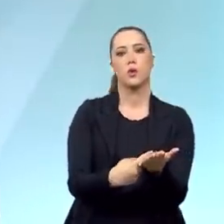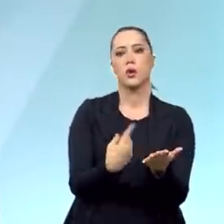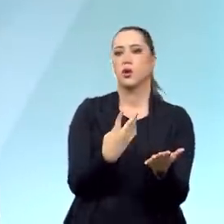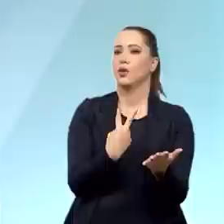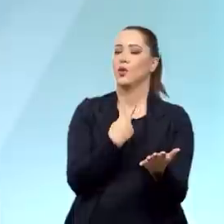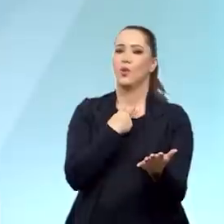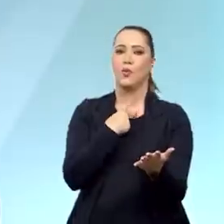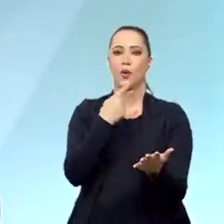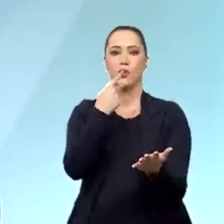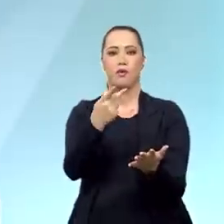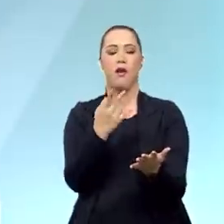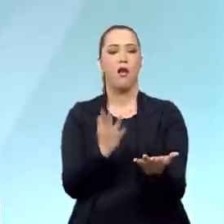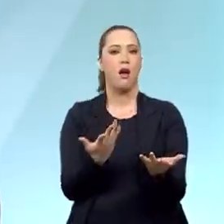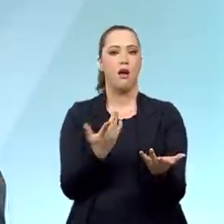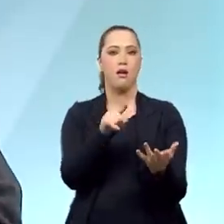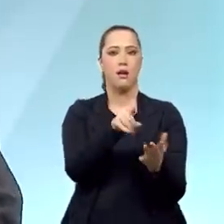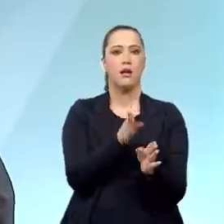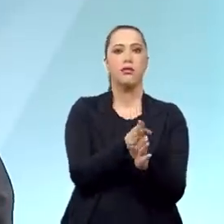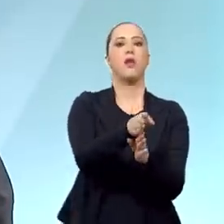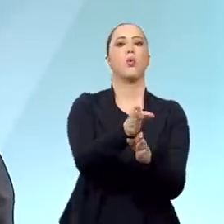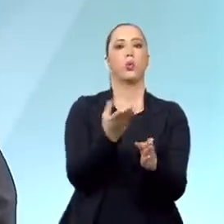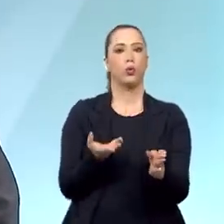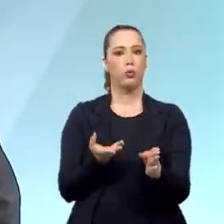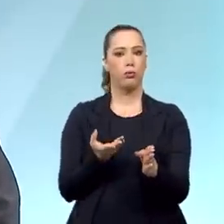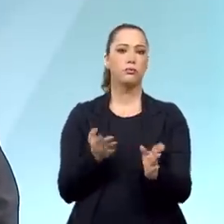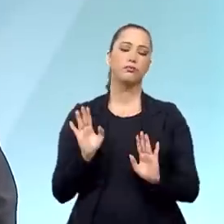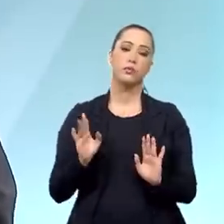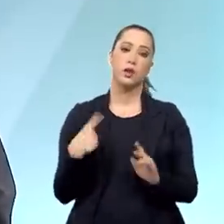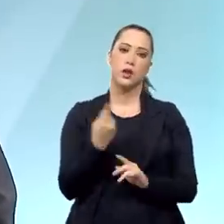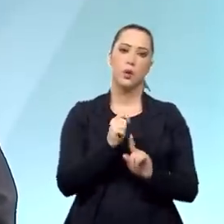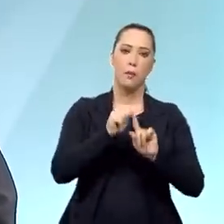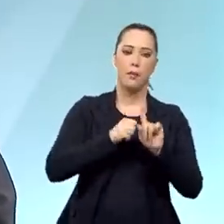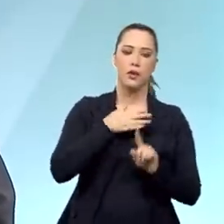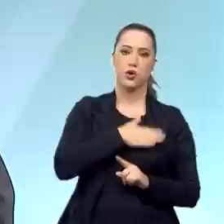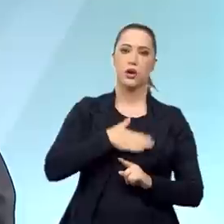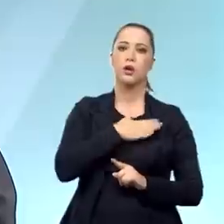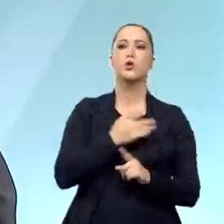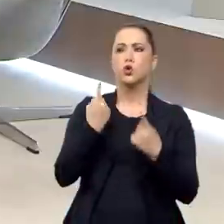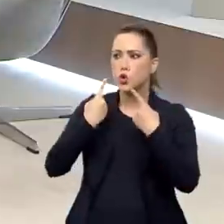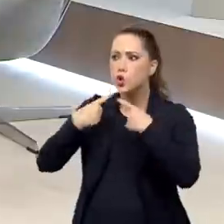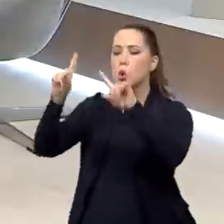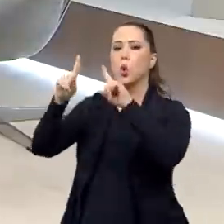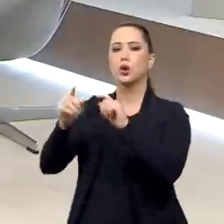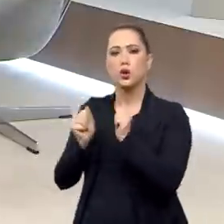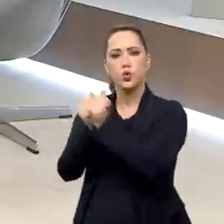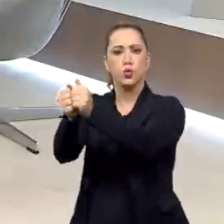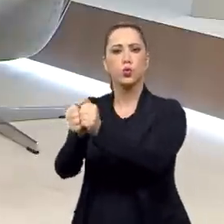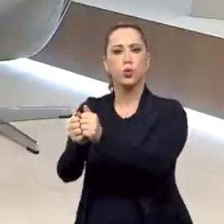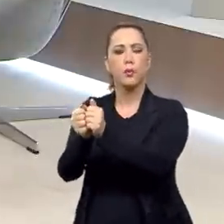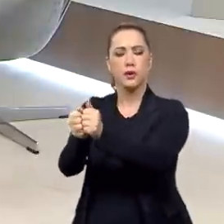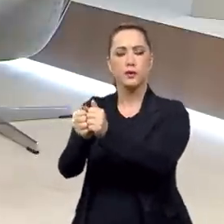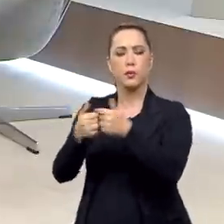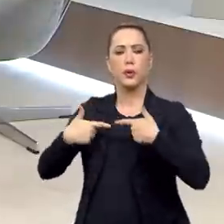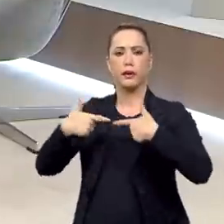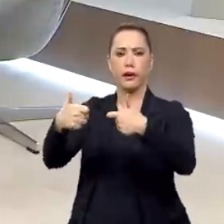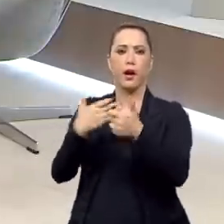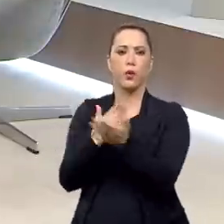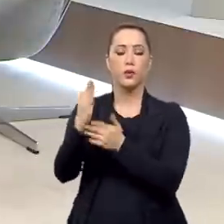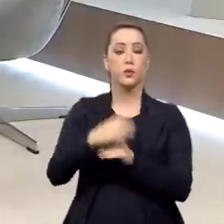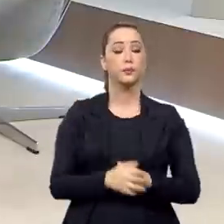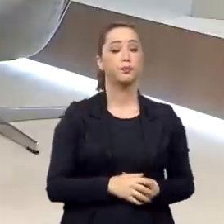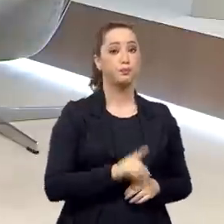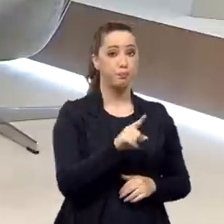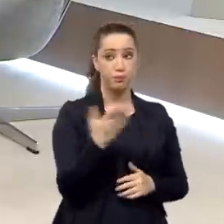relações diplomáticas, que foi o primeiro passo. E, em agosto, nós declaramos guerra aos países do eixo. Agora, general, para o Brasil, de fato,